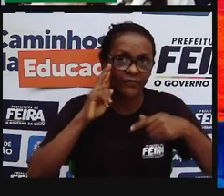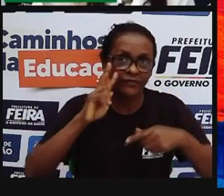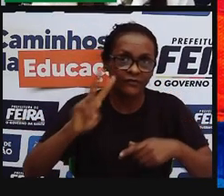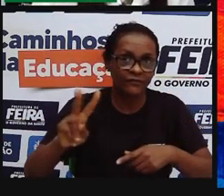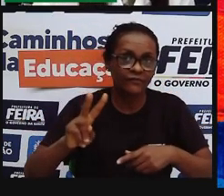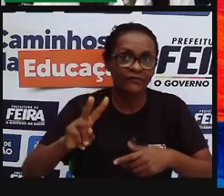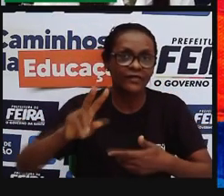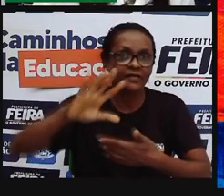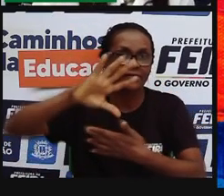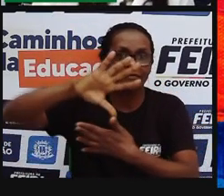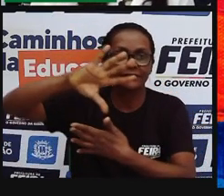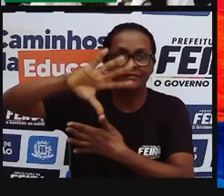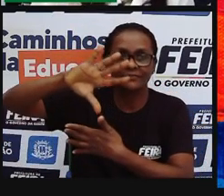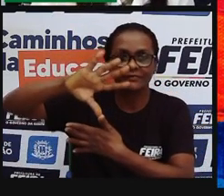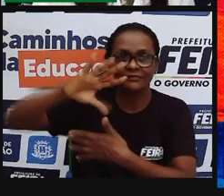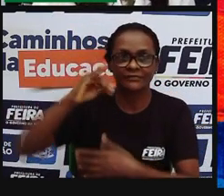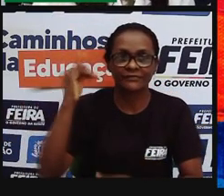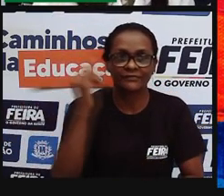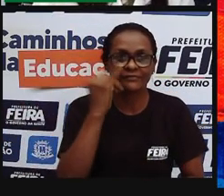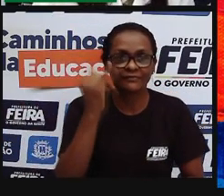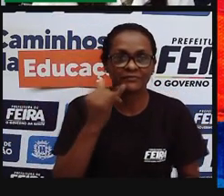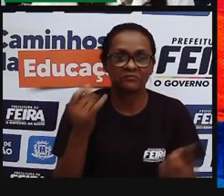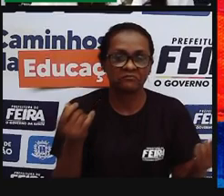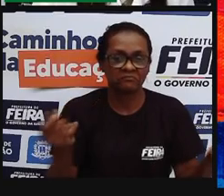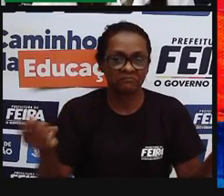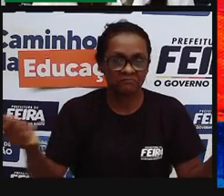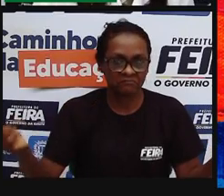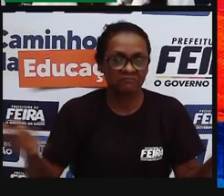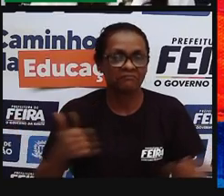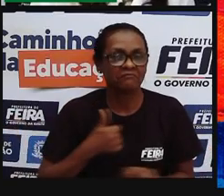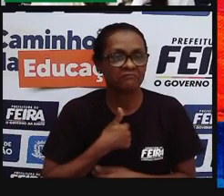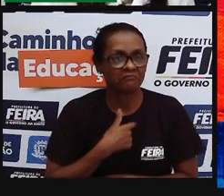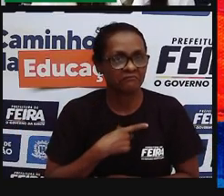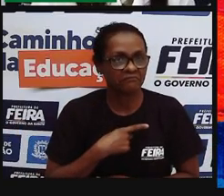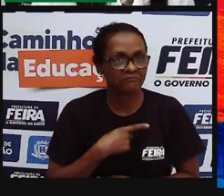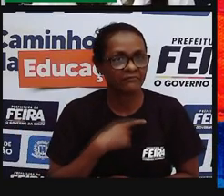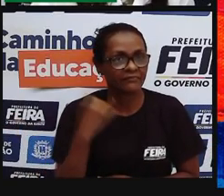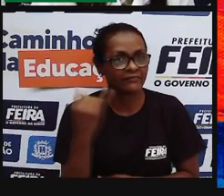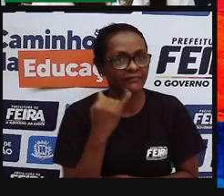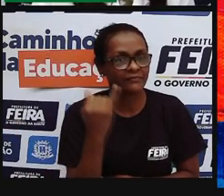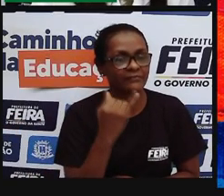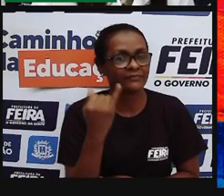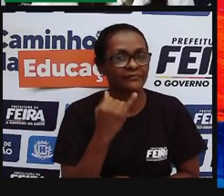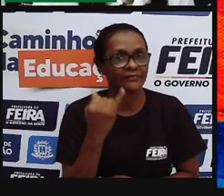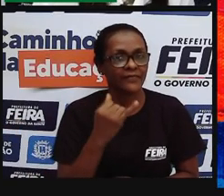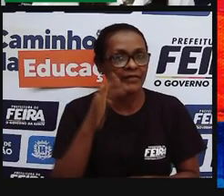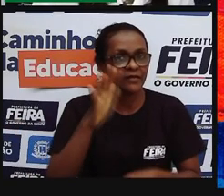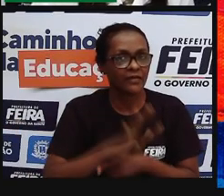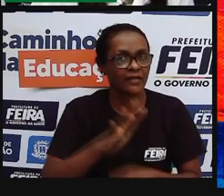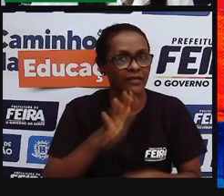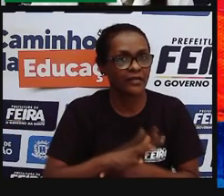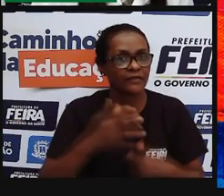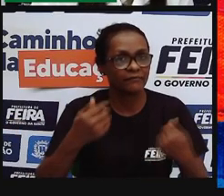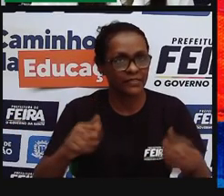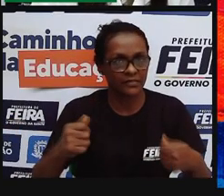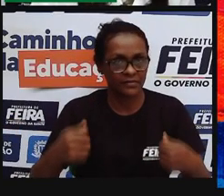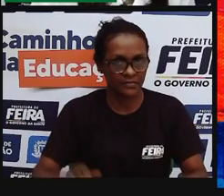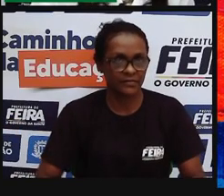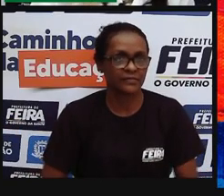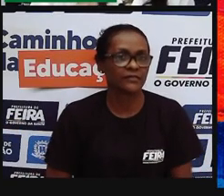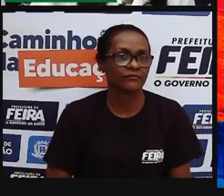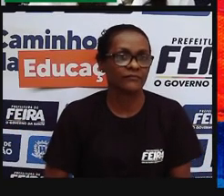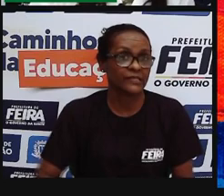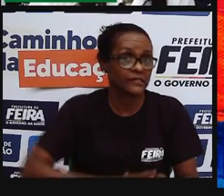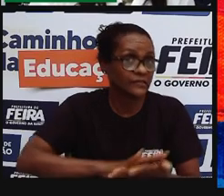dessa riqueza, né, dessa biodiversidade que nós temos e que estão sendo preservados nessas unidades de conservação,